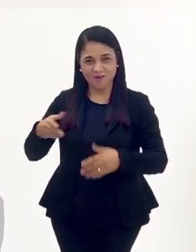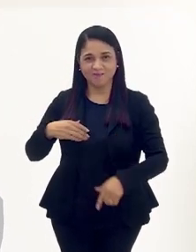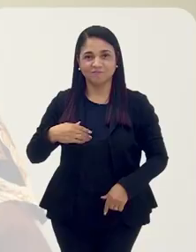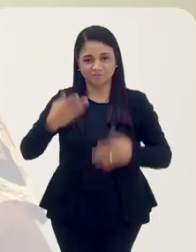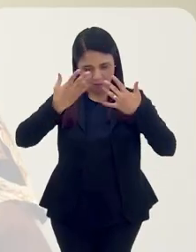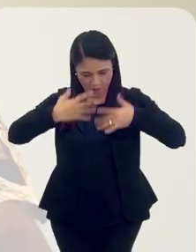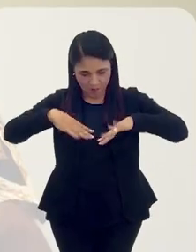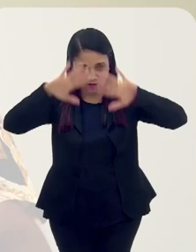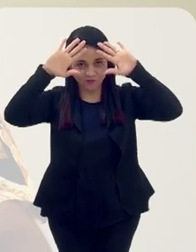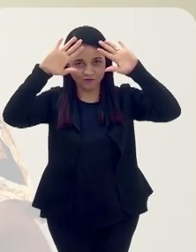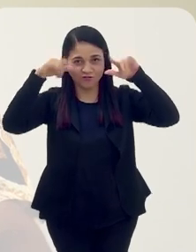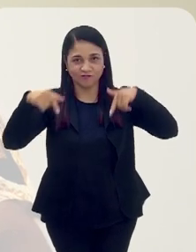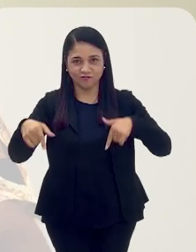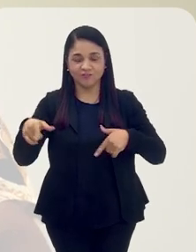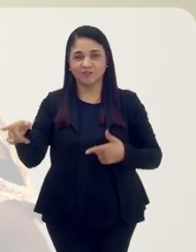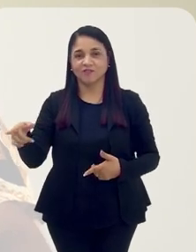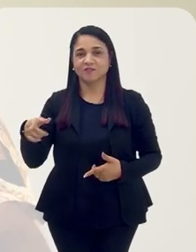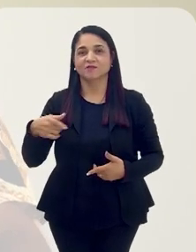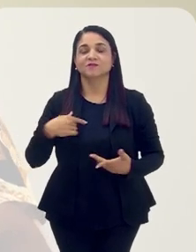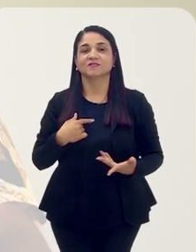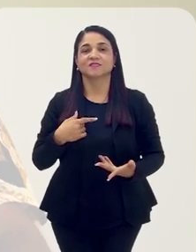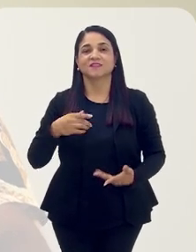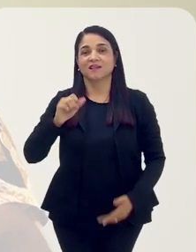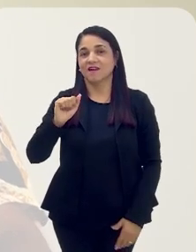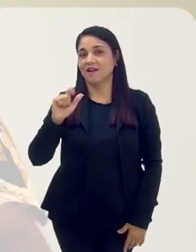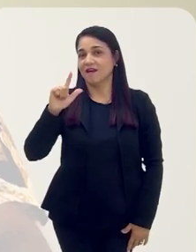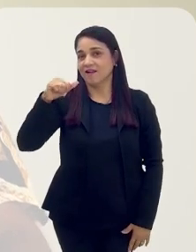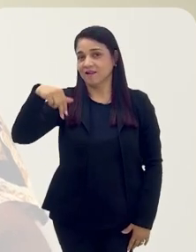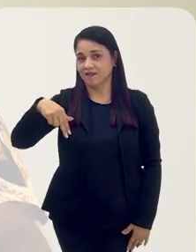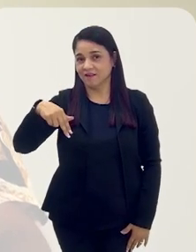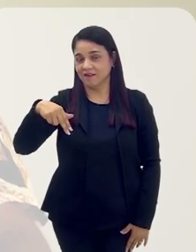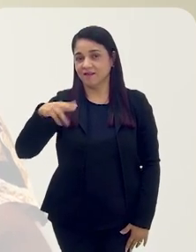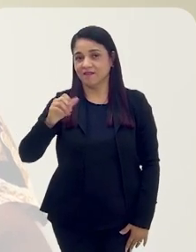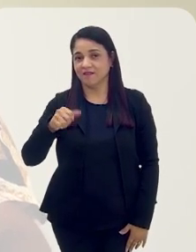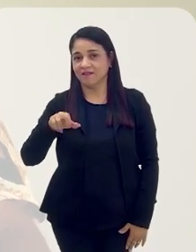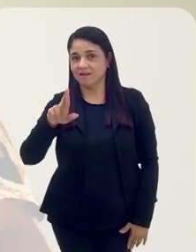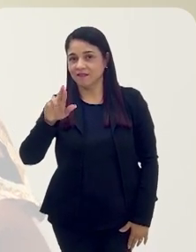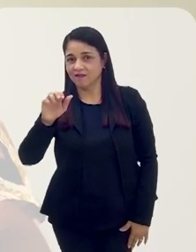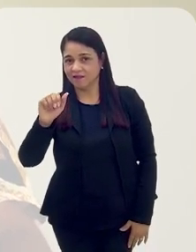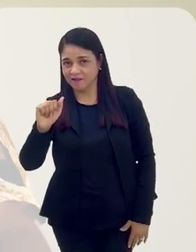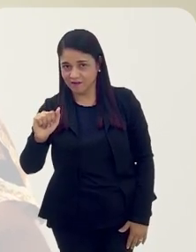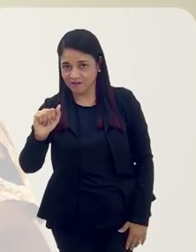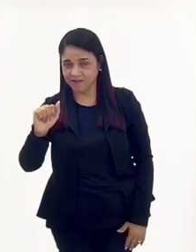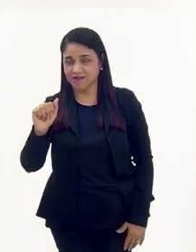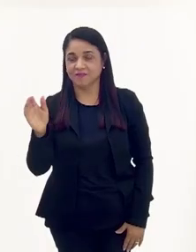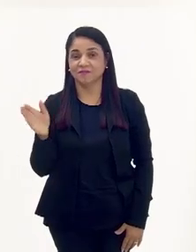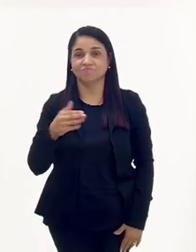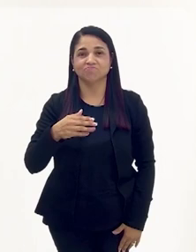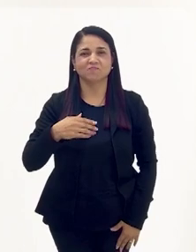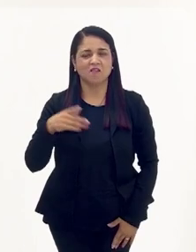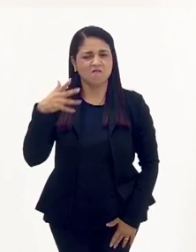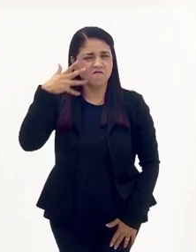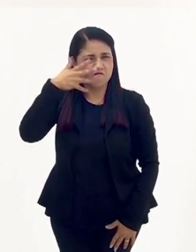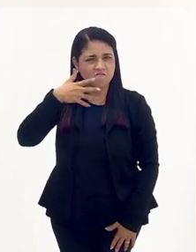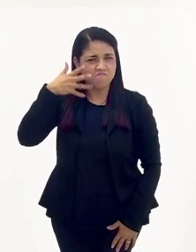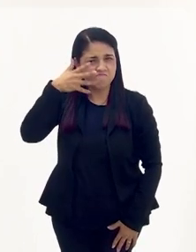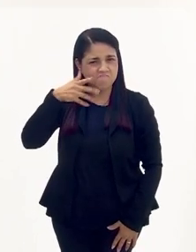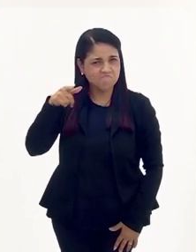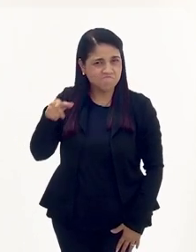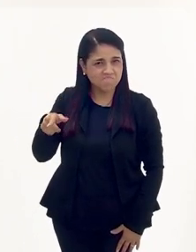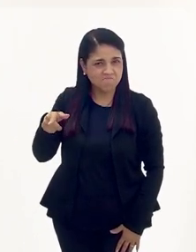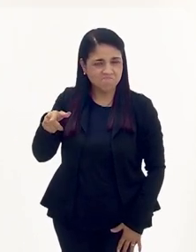Guiã, ou como a gente gosta de chamar, Alan Cravo, um dos maiores,